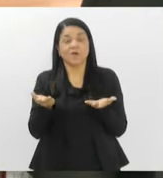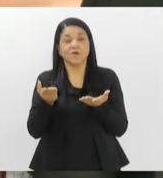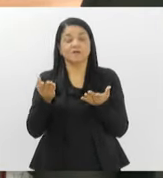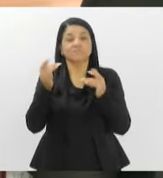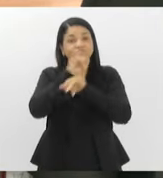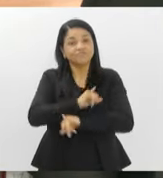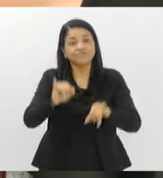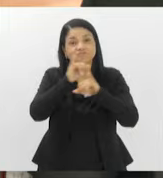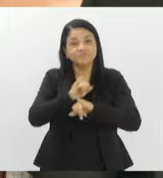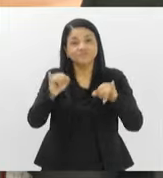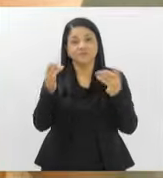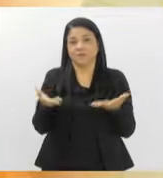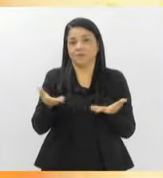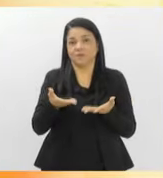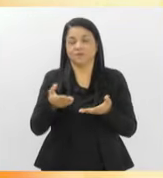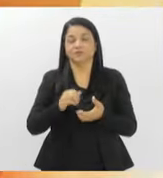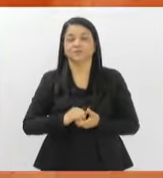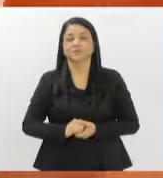giro de notícias de hoje.